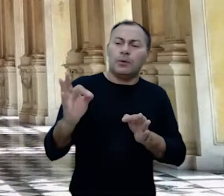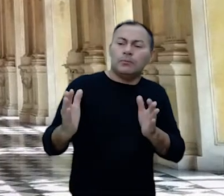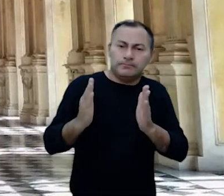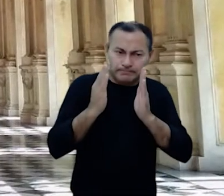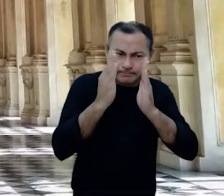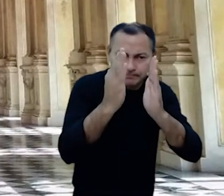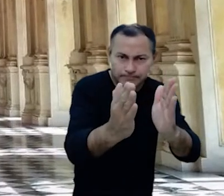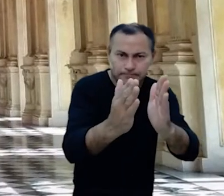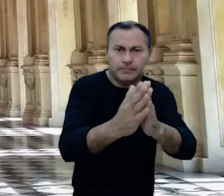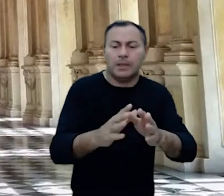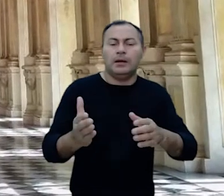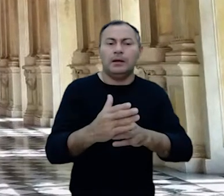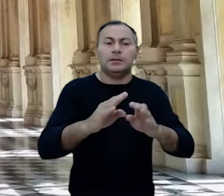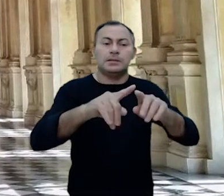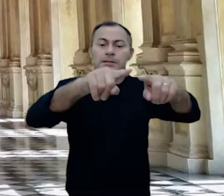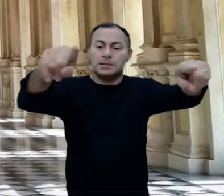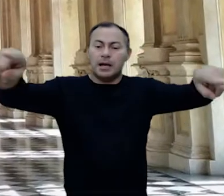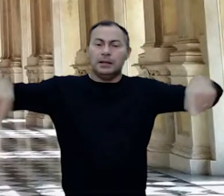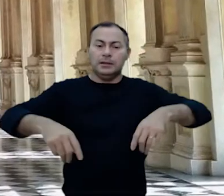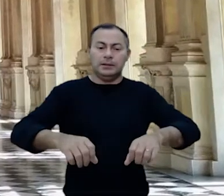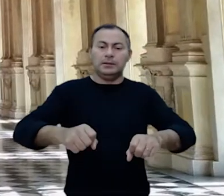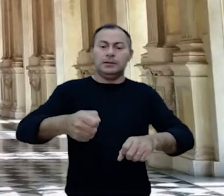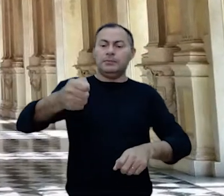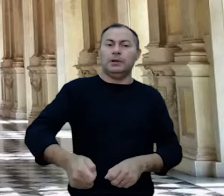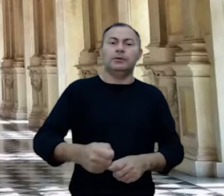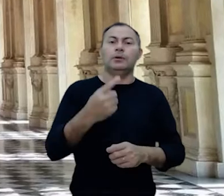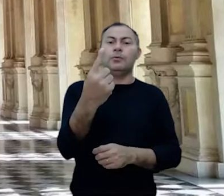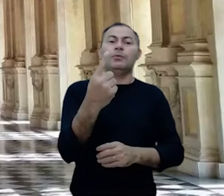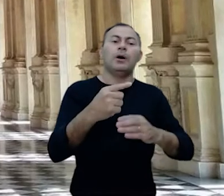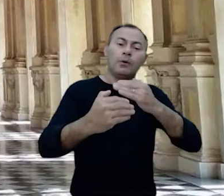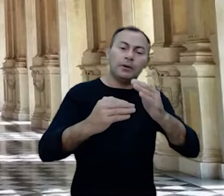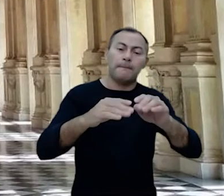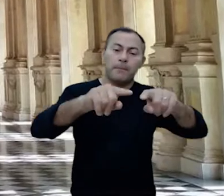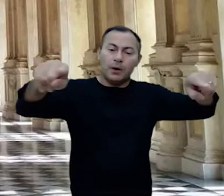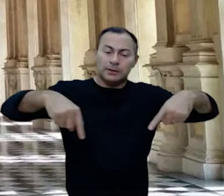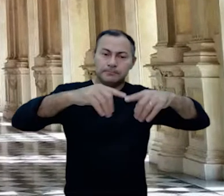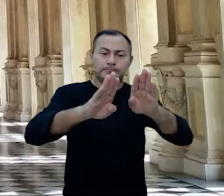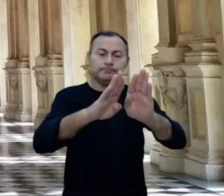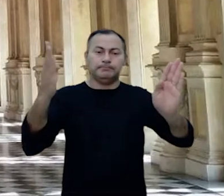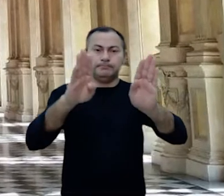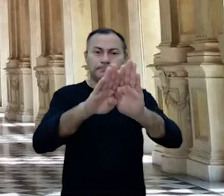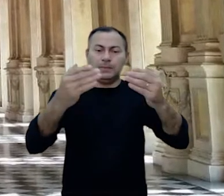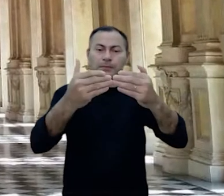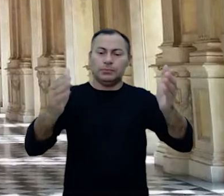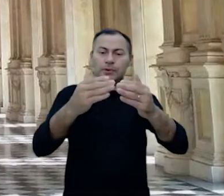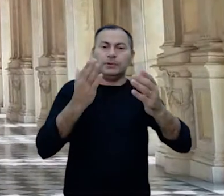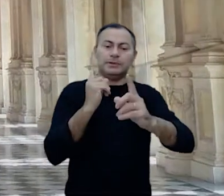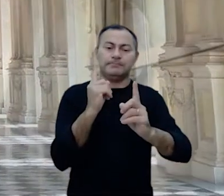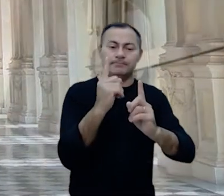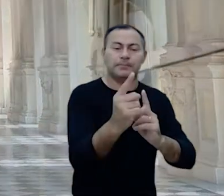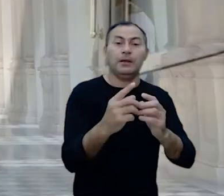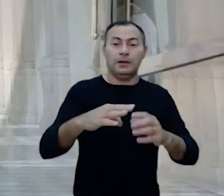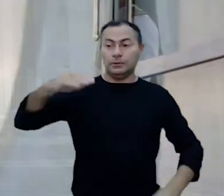por um longo corredor passaria por grandes salas tribunais e uma após a outra todas as portas se abririam para